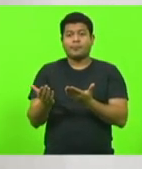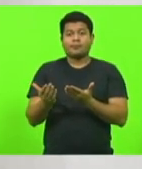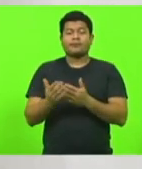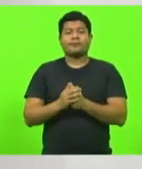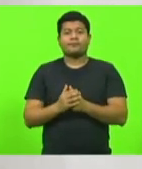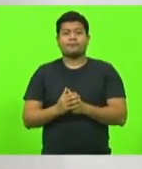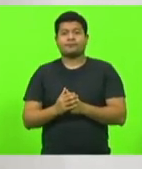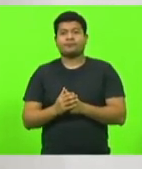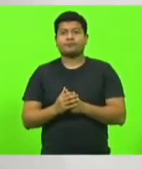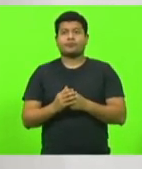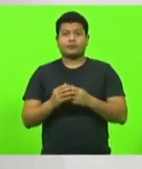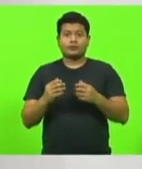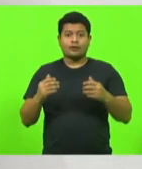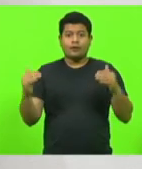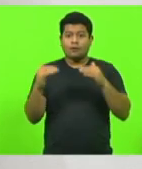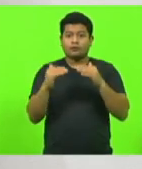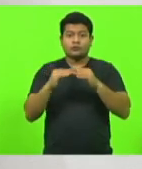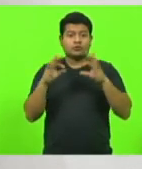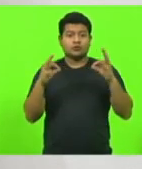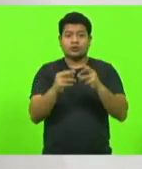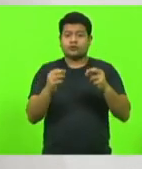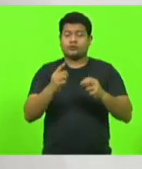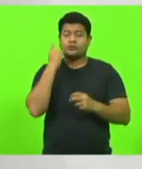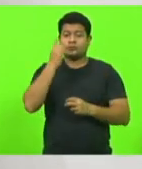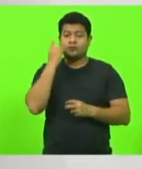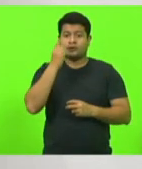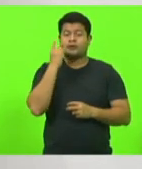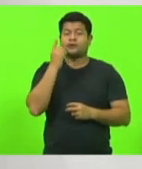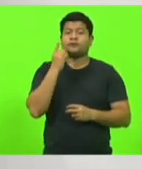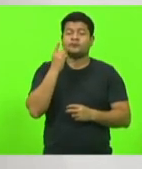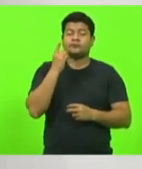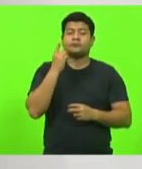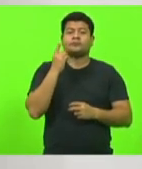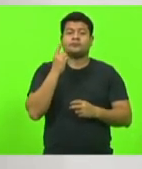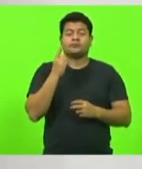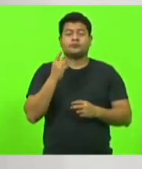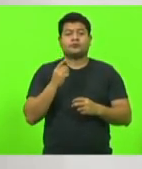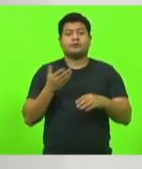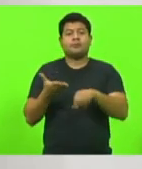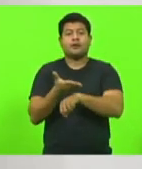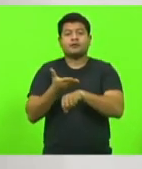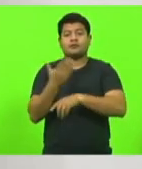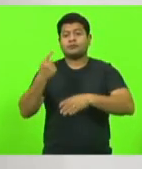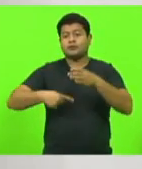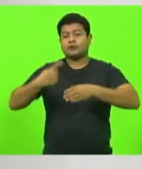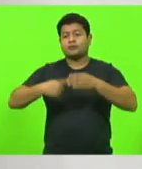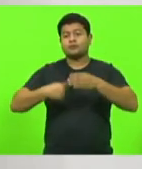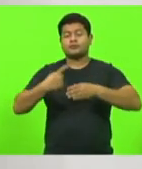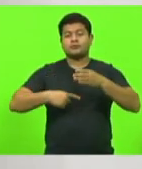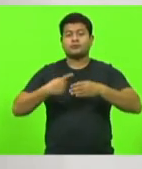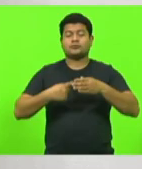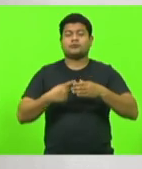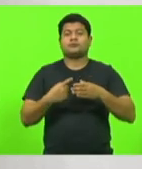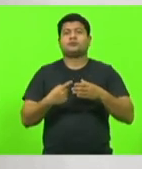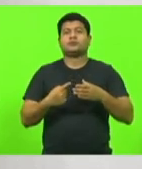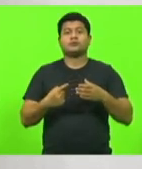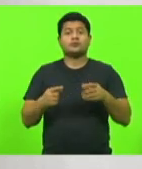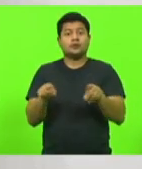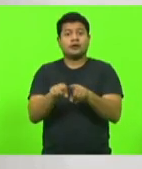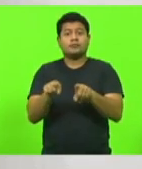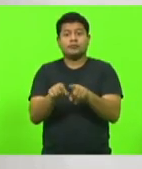todos os deputados que fazem parte das comissões, que fazem parte do conjunto dessa comissão mista,